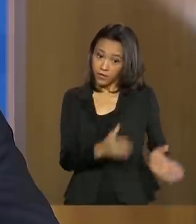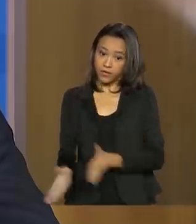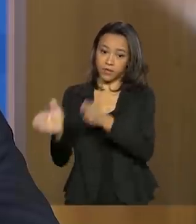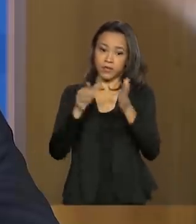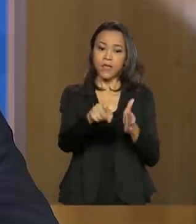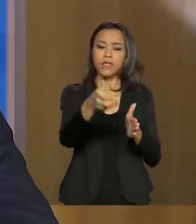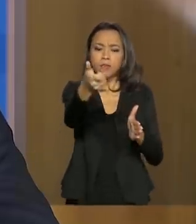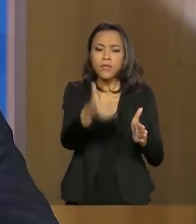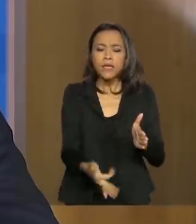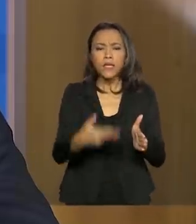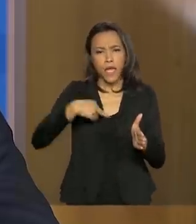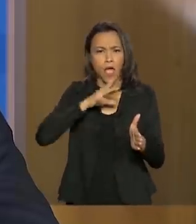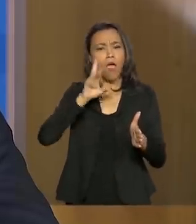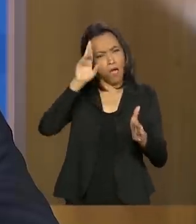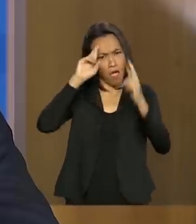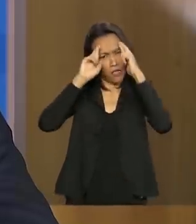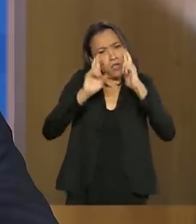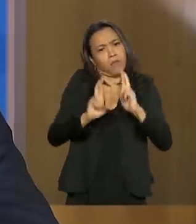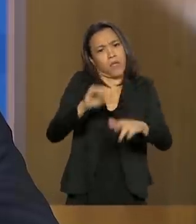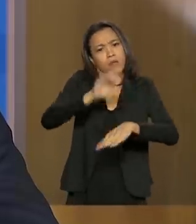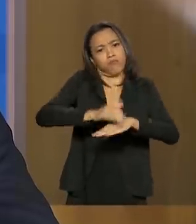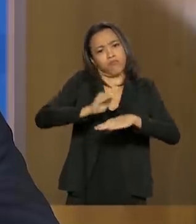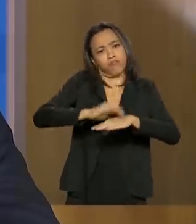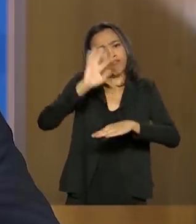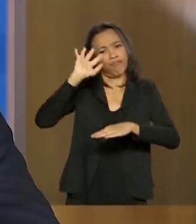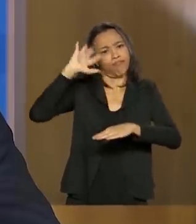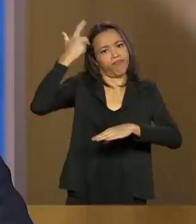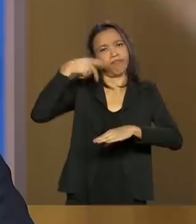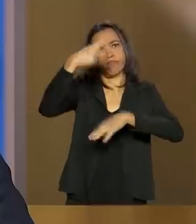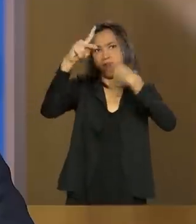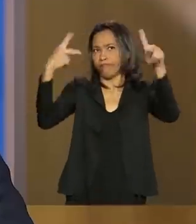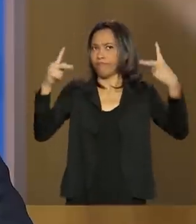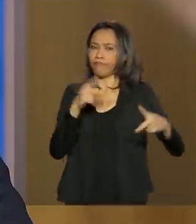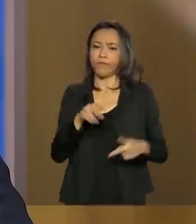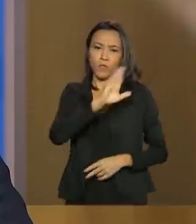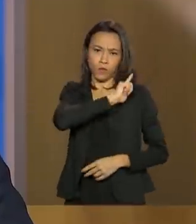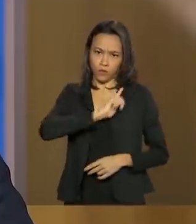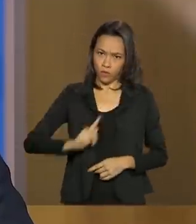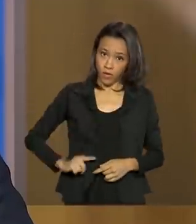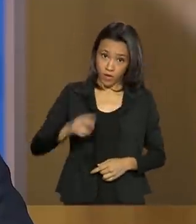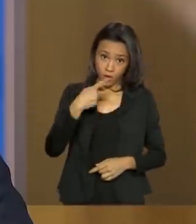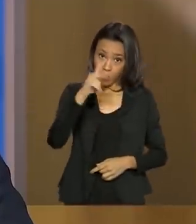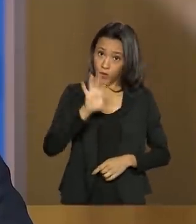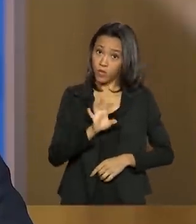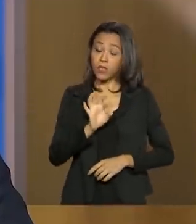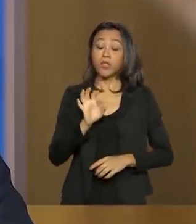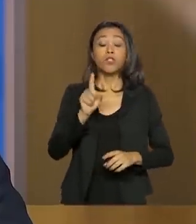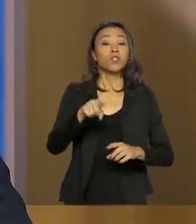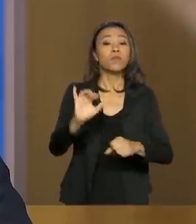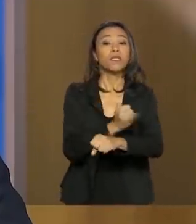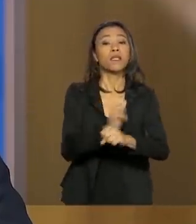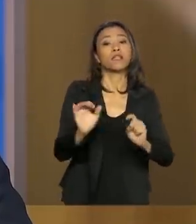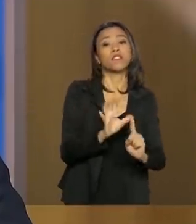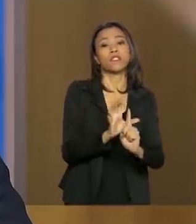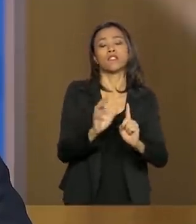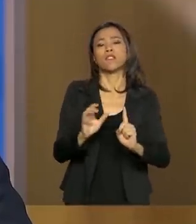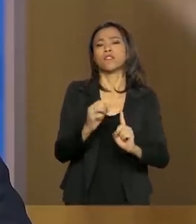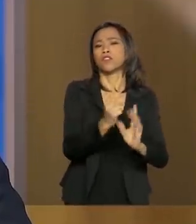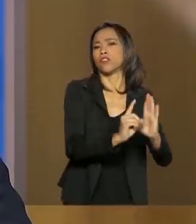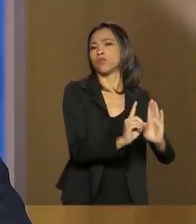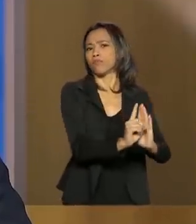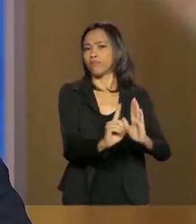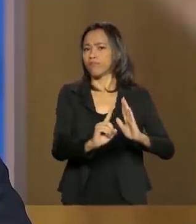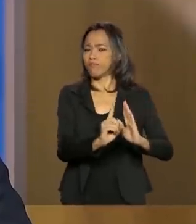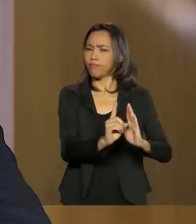autonomia dos governadores e prefeitos na tomada de decisão sobre medidas de isolamento e acredita na cooperação de todos para